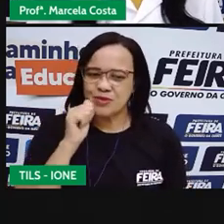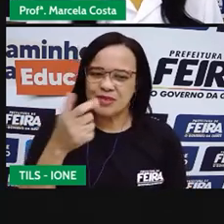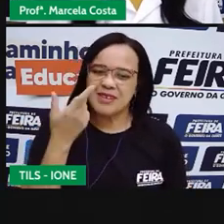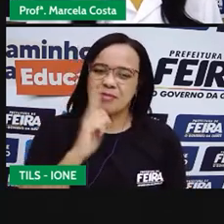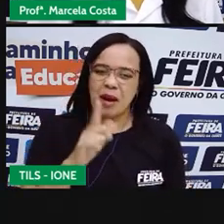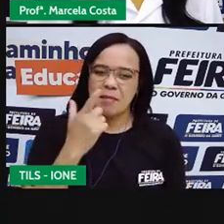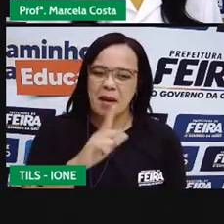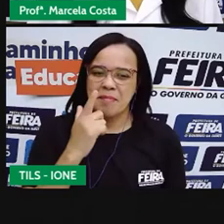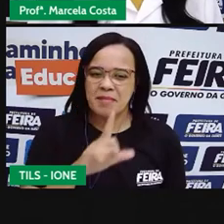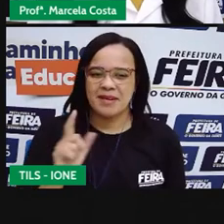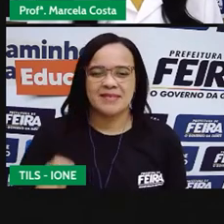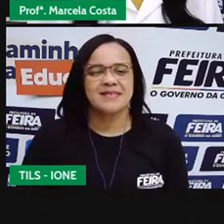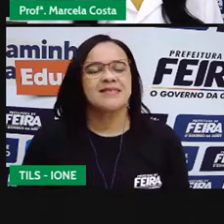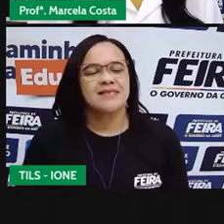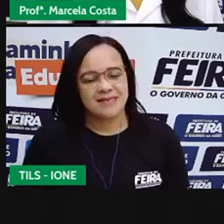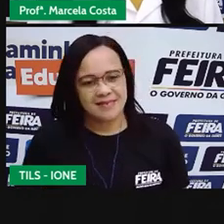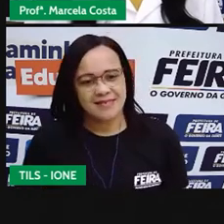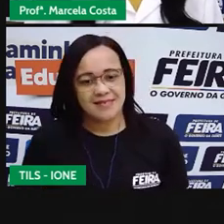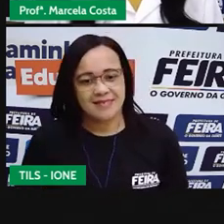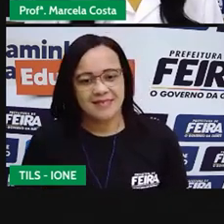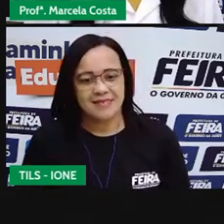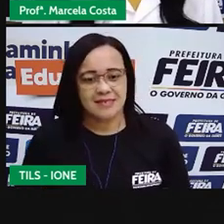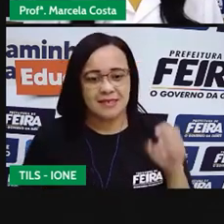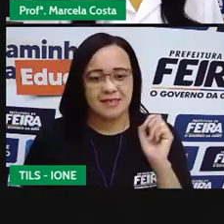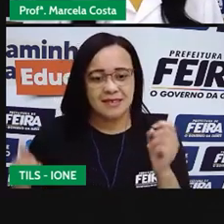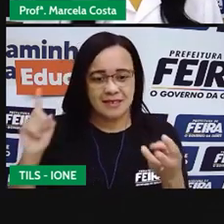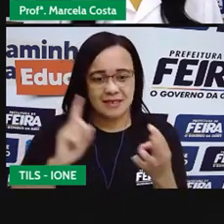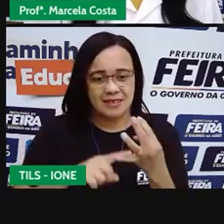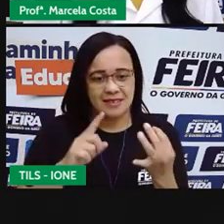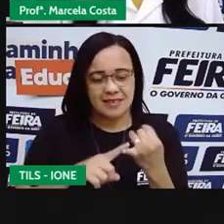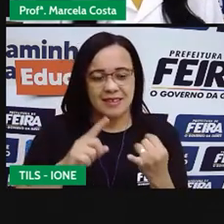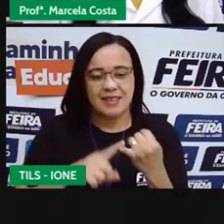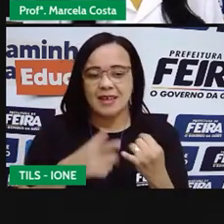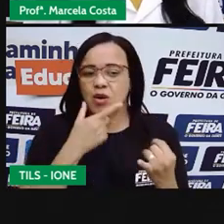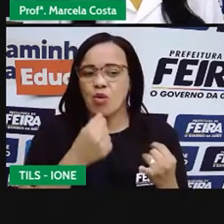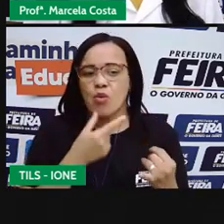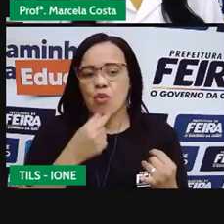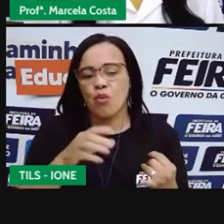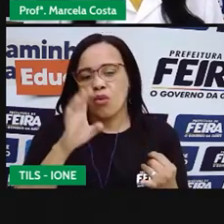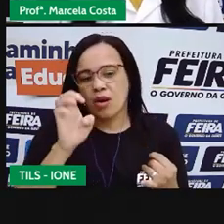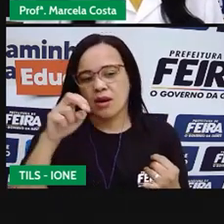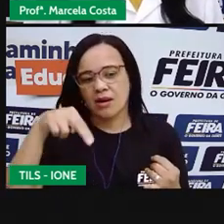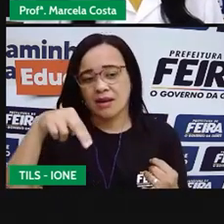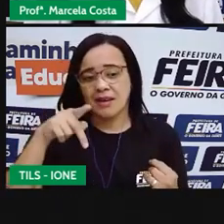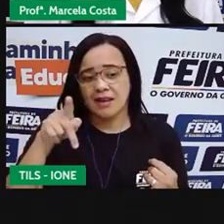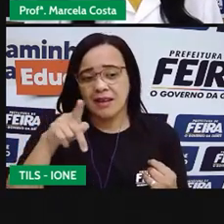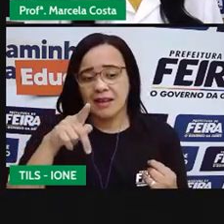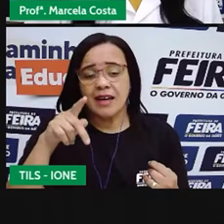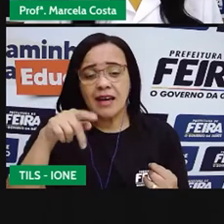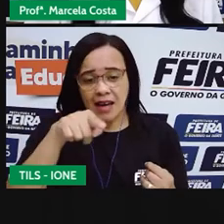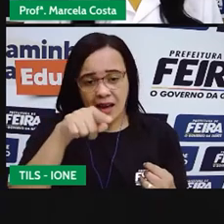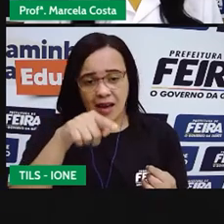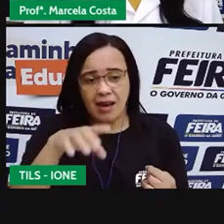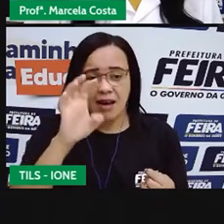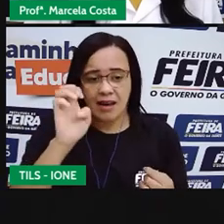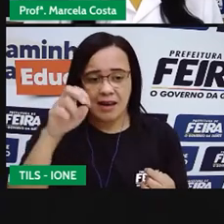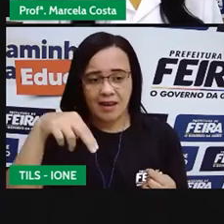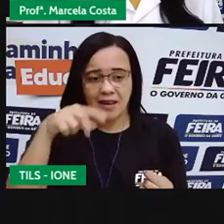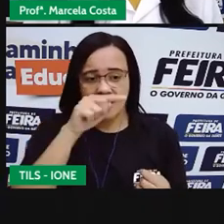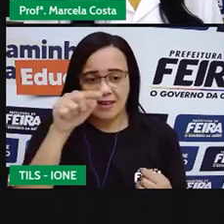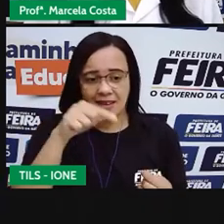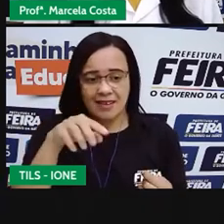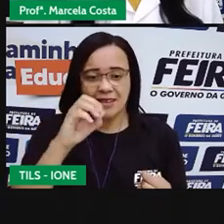agora vamos ver o resultado dos números pescados pelo Enzo 8